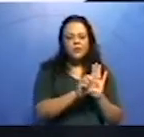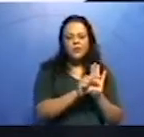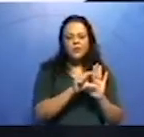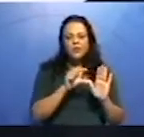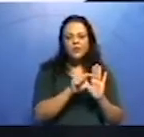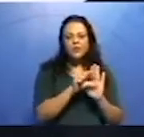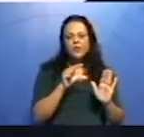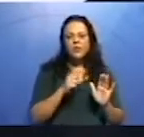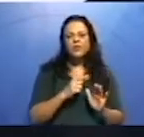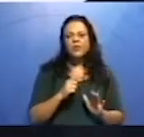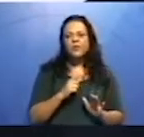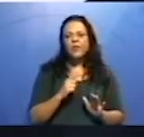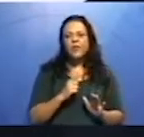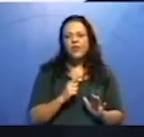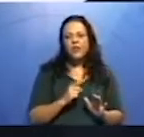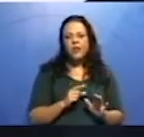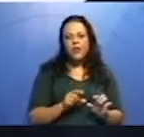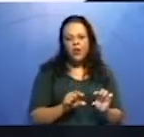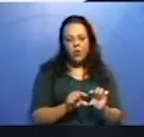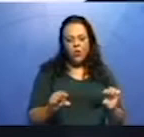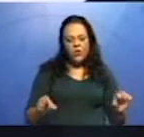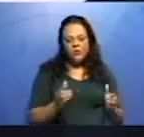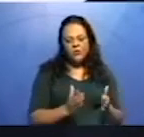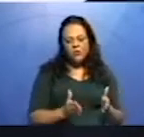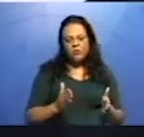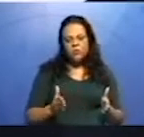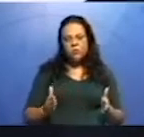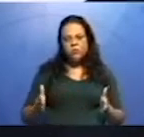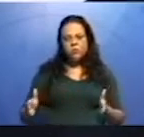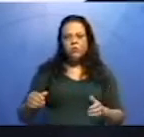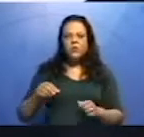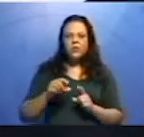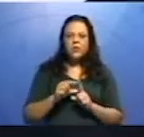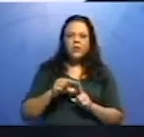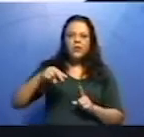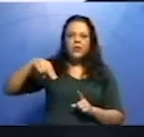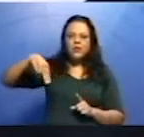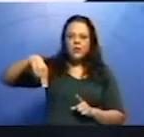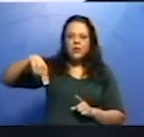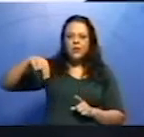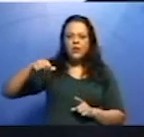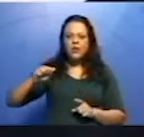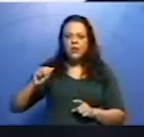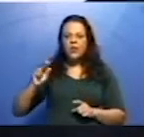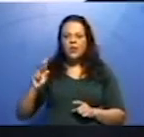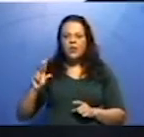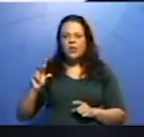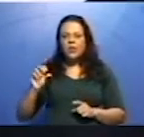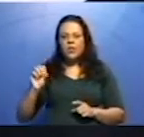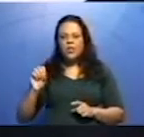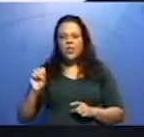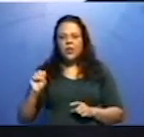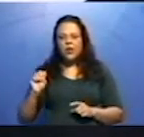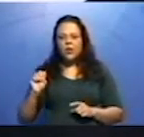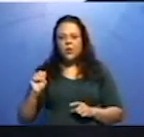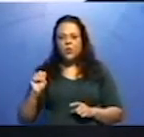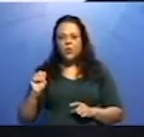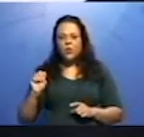orações coordenadas. Naus saem de sagres e deixam infantes,